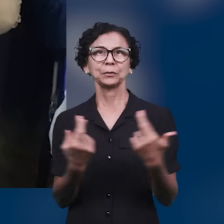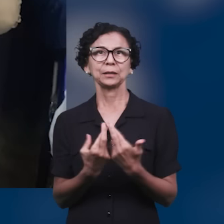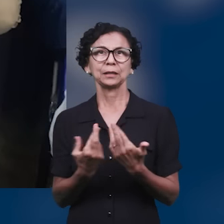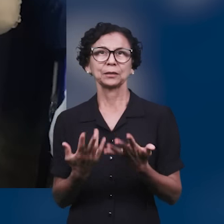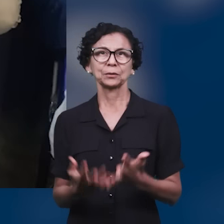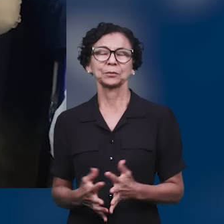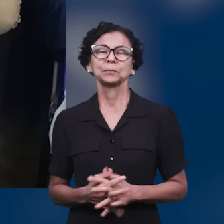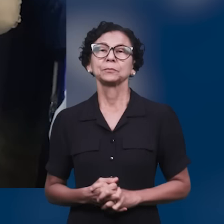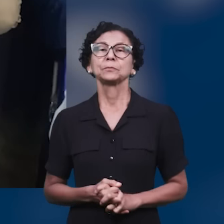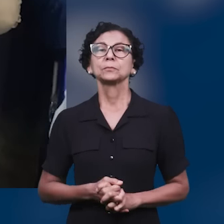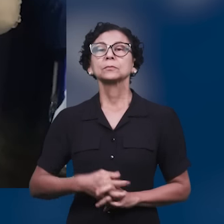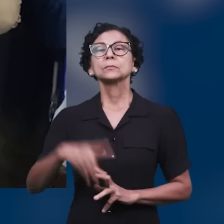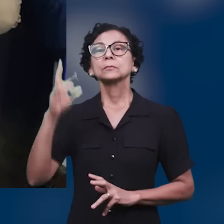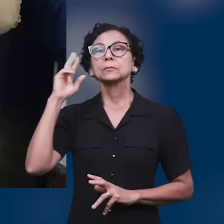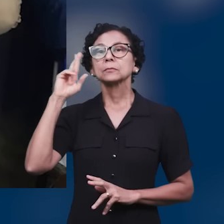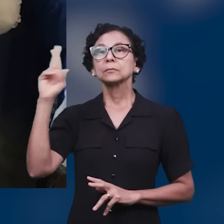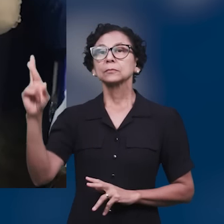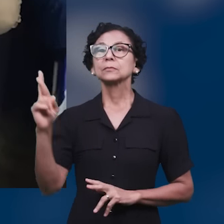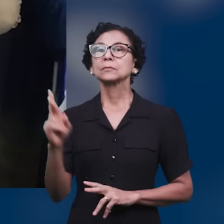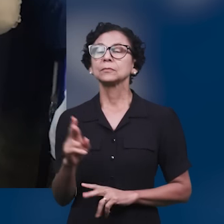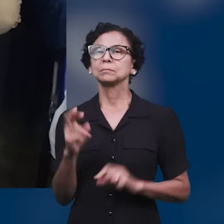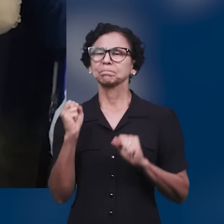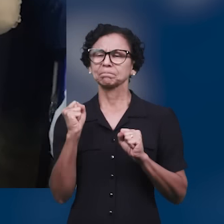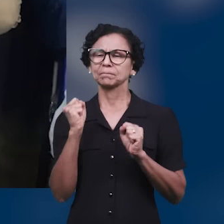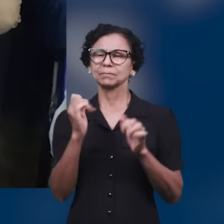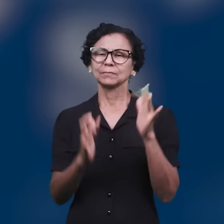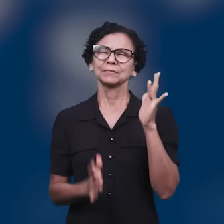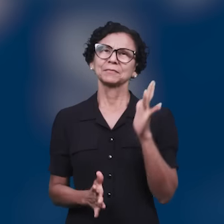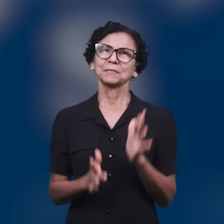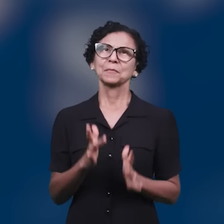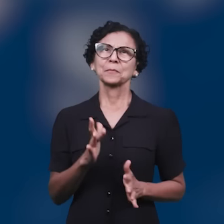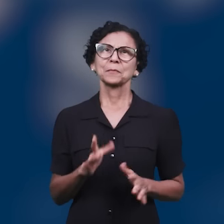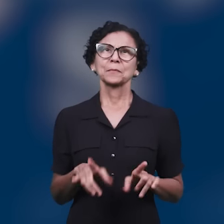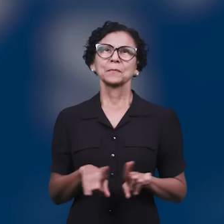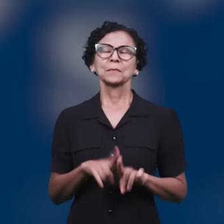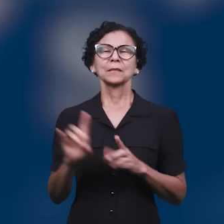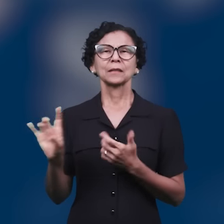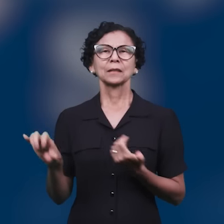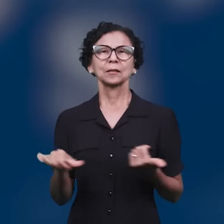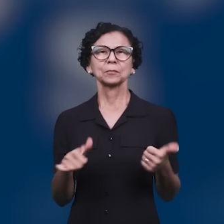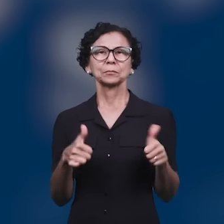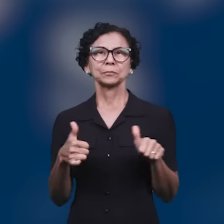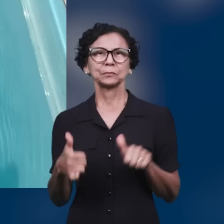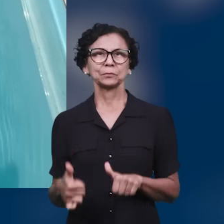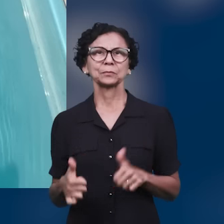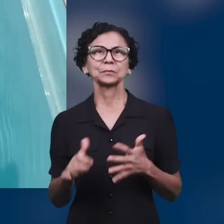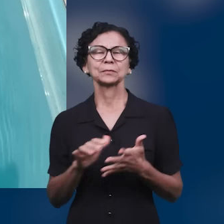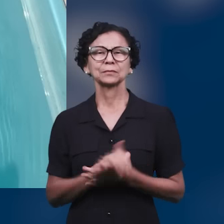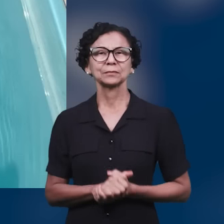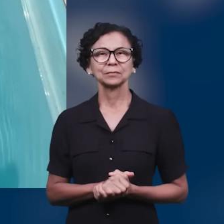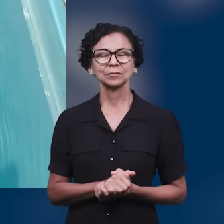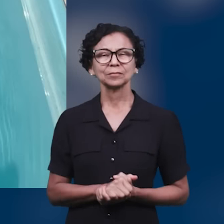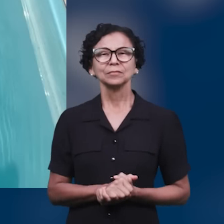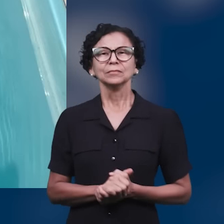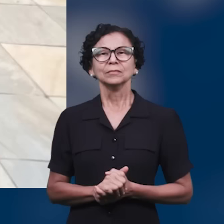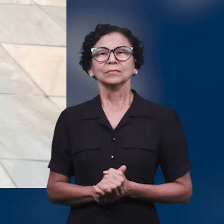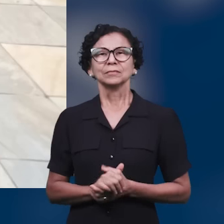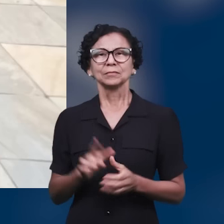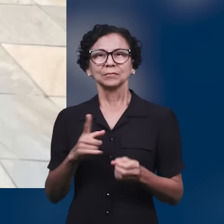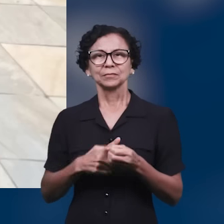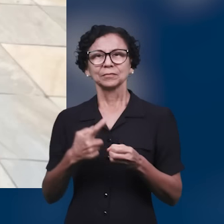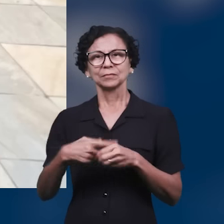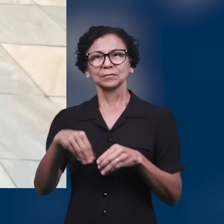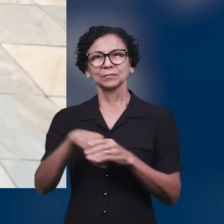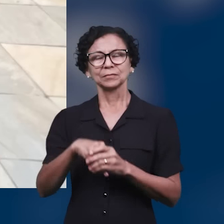Sarzedo, e o Senhor operou maravilhosamente. Batismo agora na cidade de Passos, em Minas Gerais,